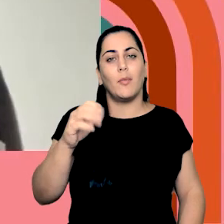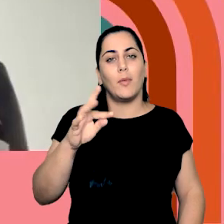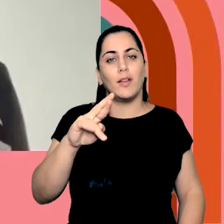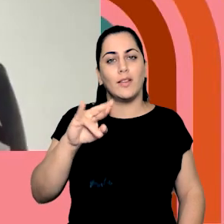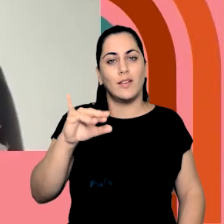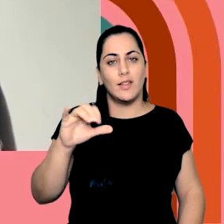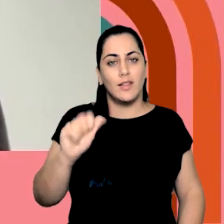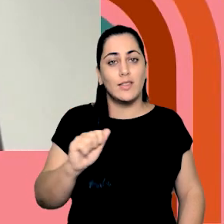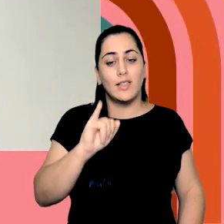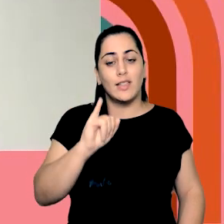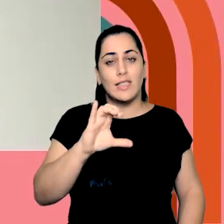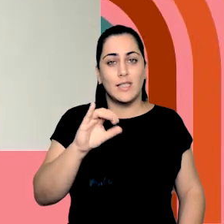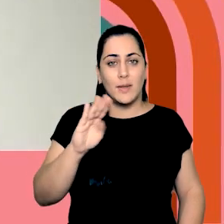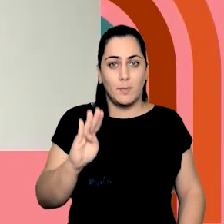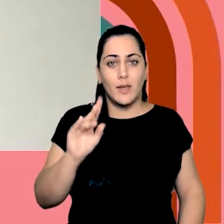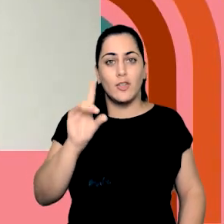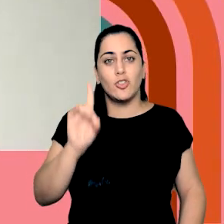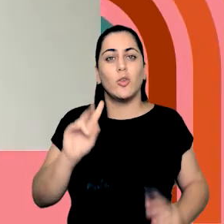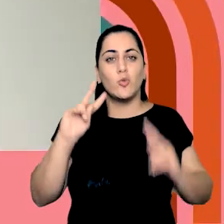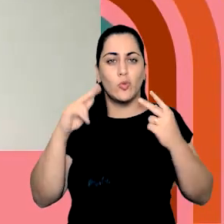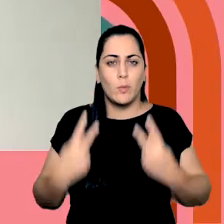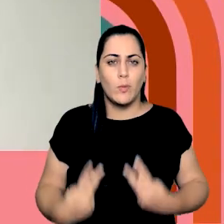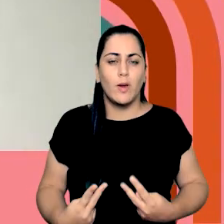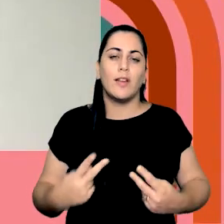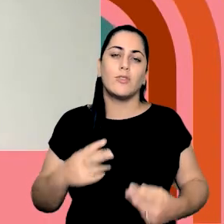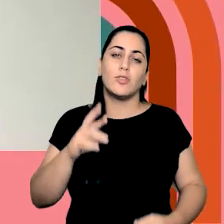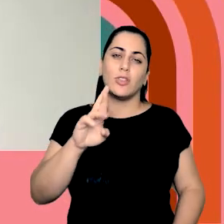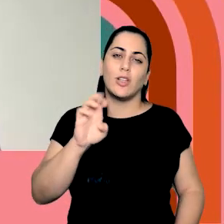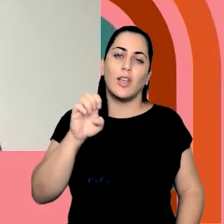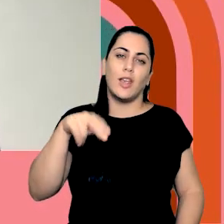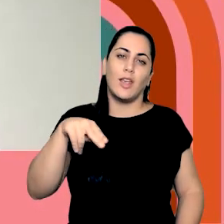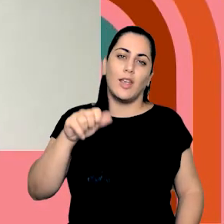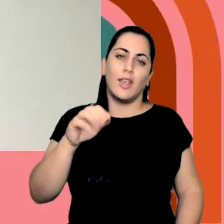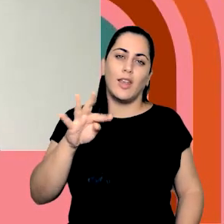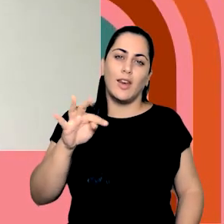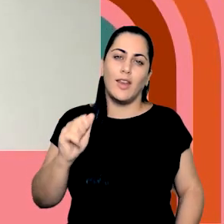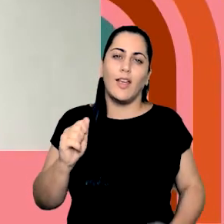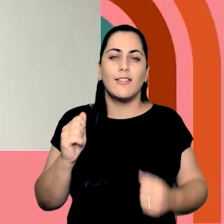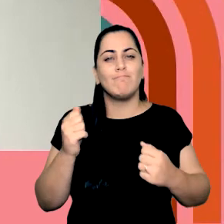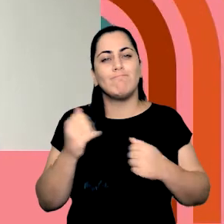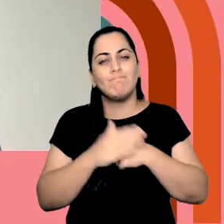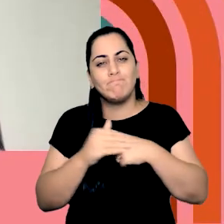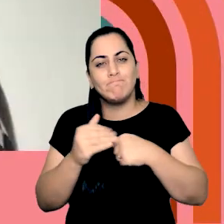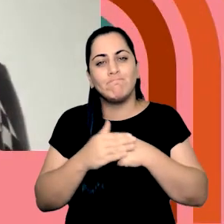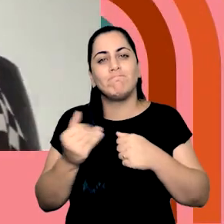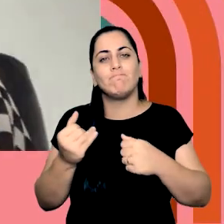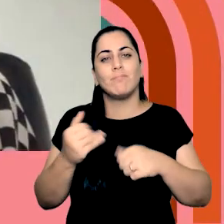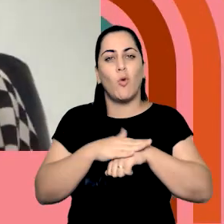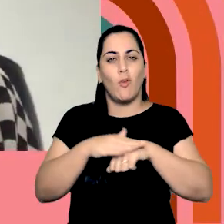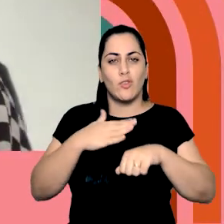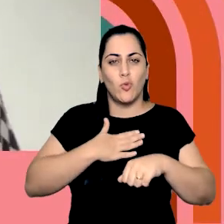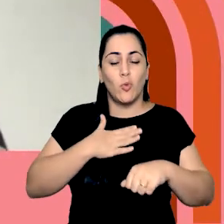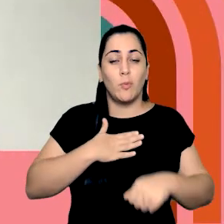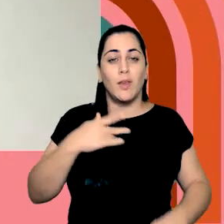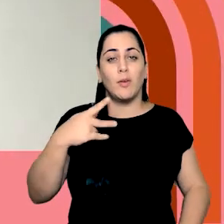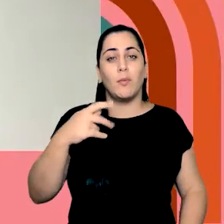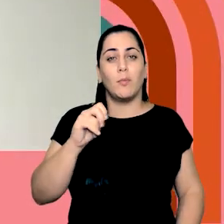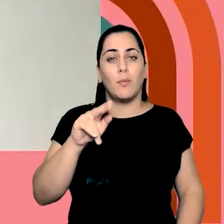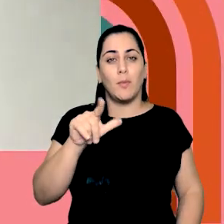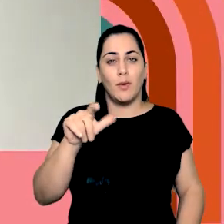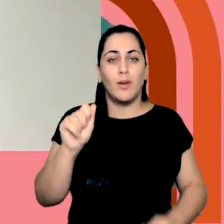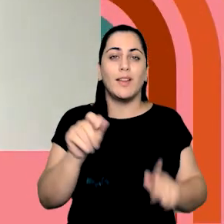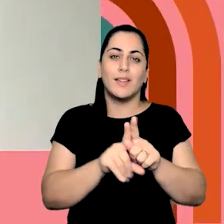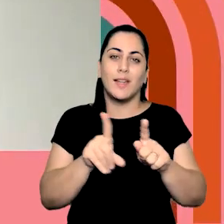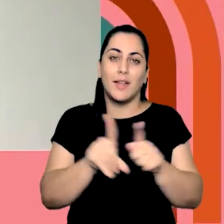Direitos Humanos do ICB, Renata, muito obrigada pela forma muito gentil que você me contatou, obrigada a Paulo que tá por aí também, né, nos